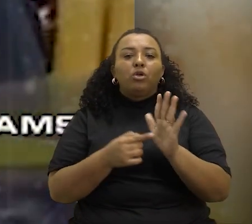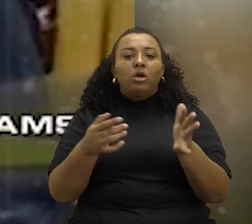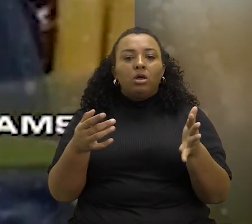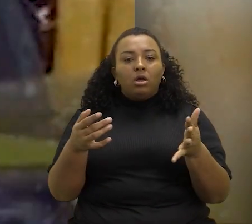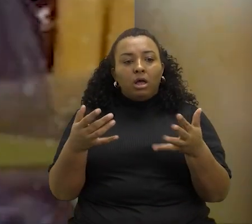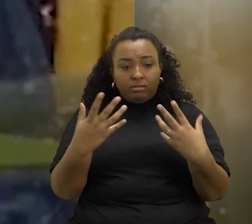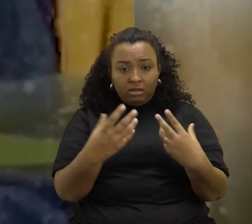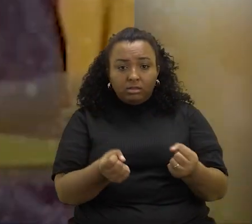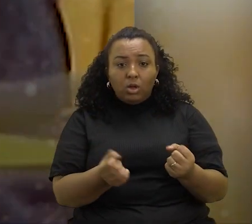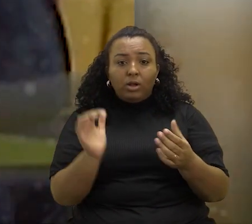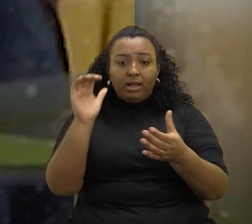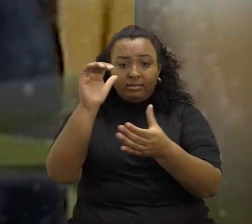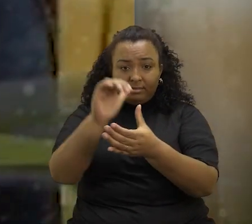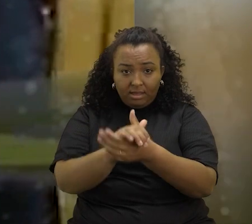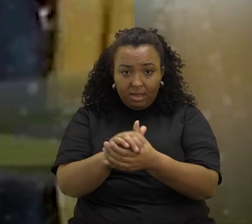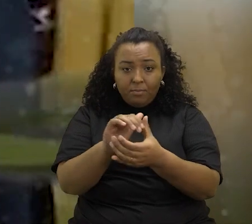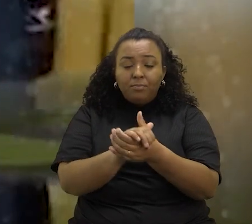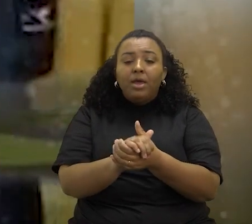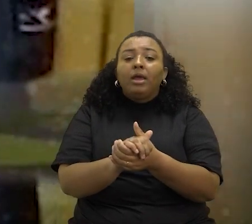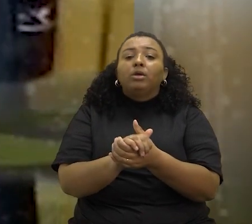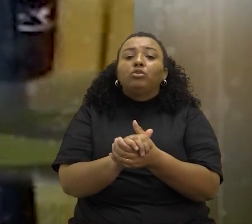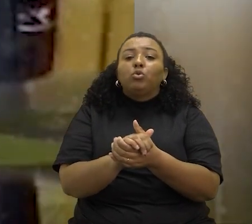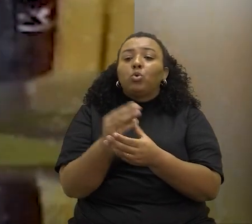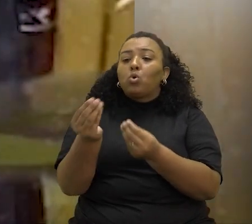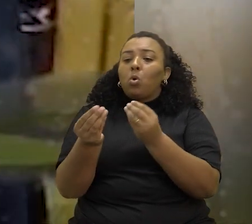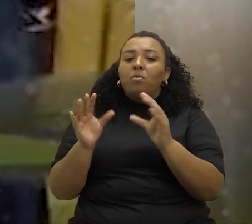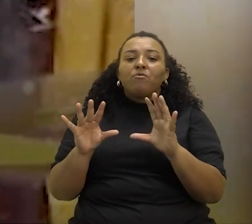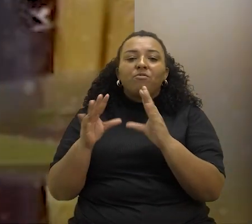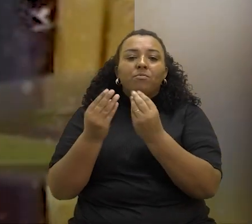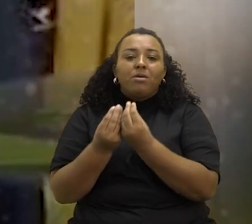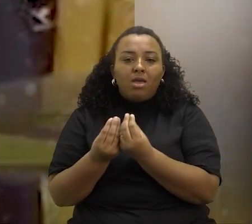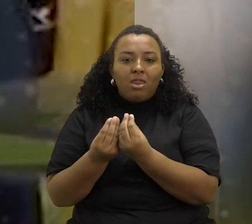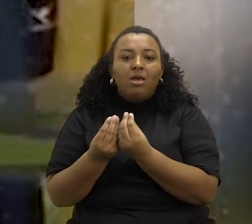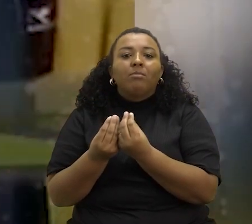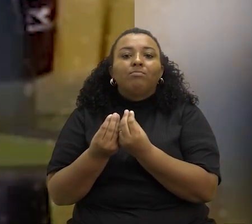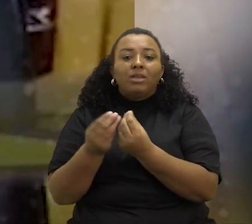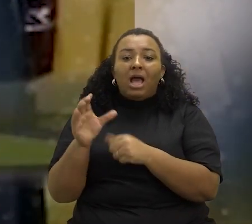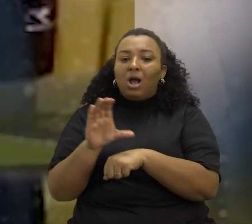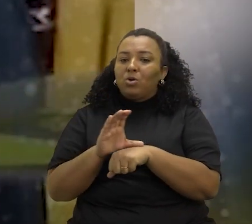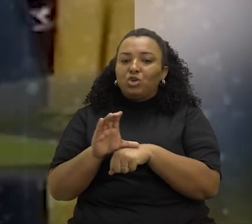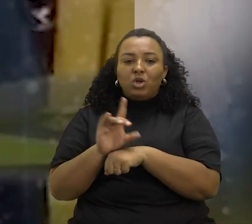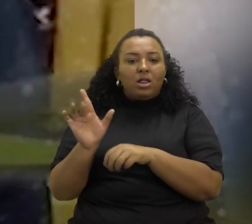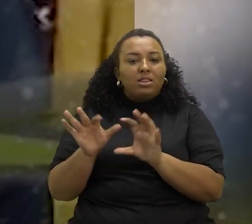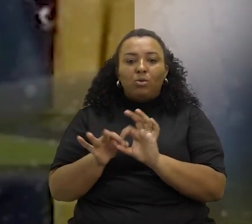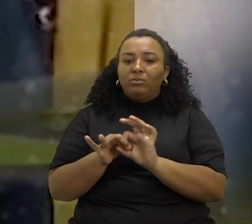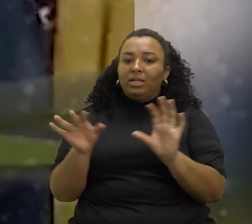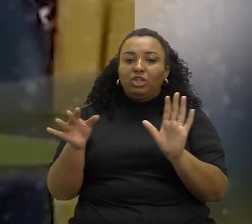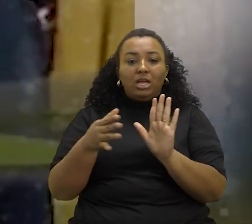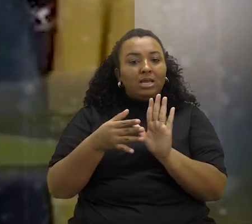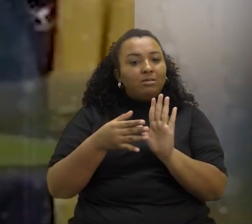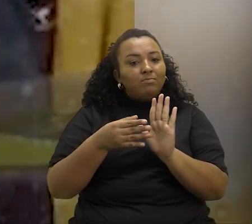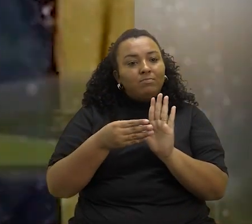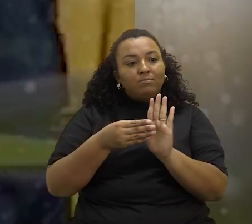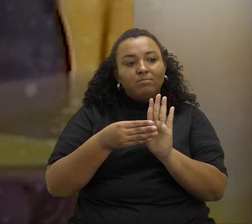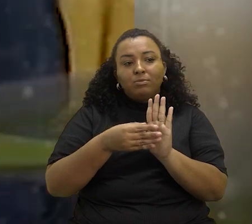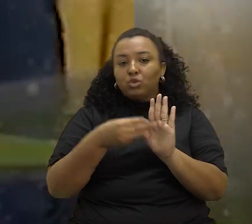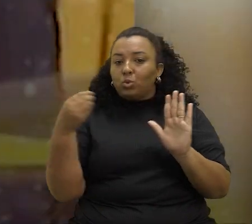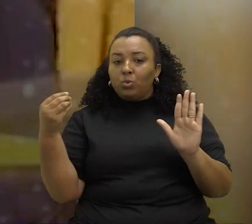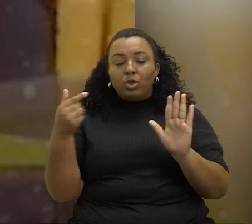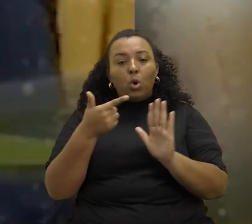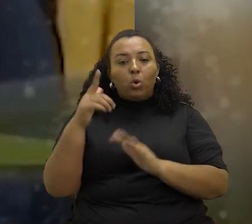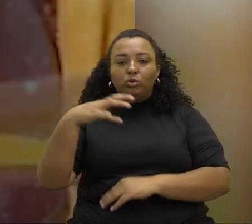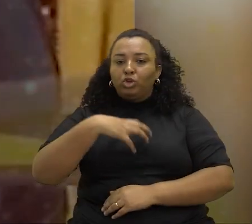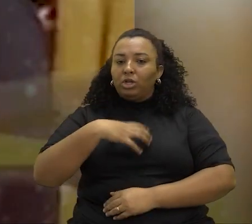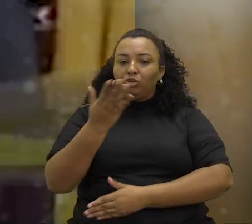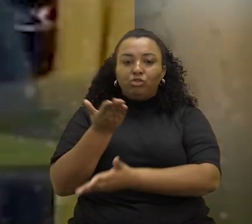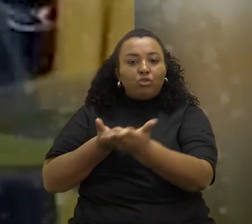casamento e a união estável como entidades familiares, a Constituição não permite excluir outras